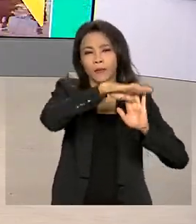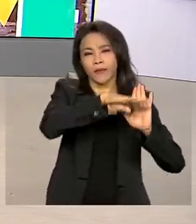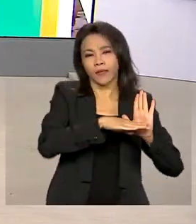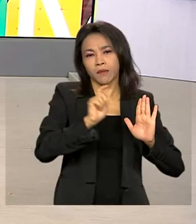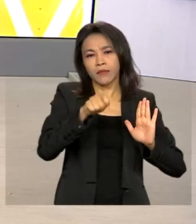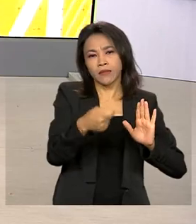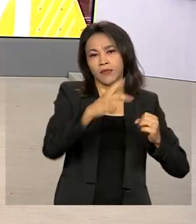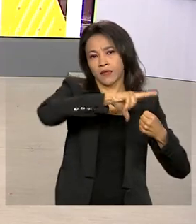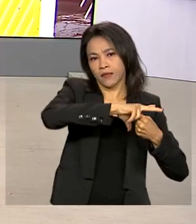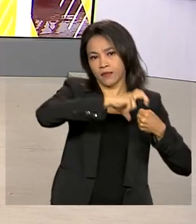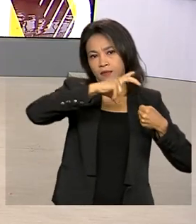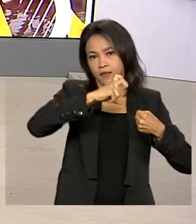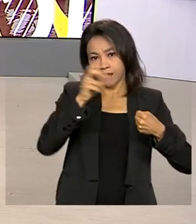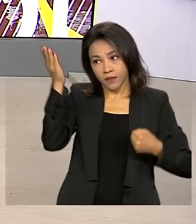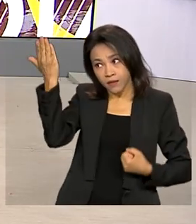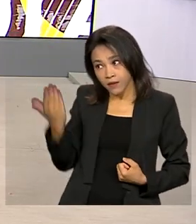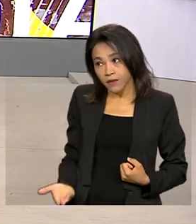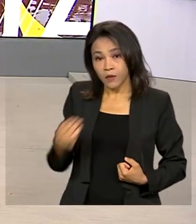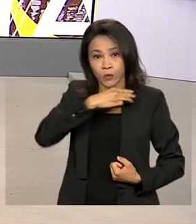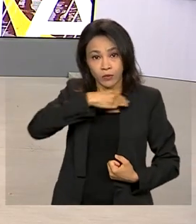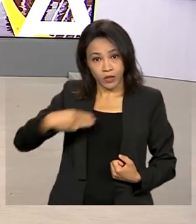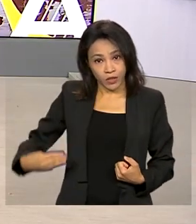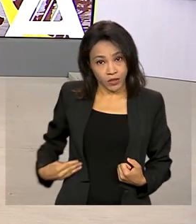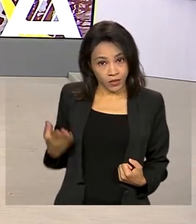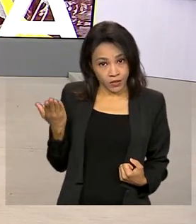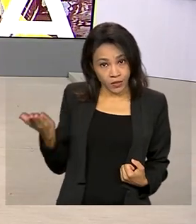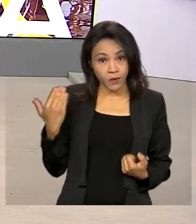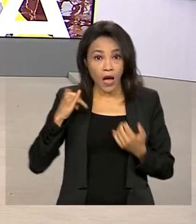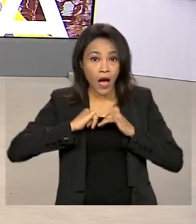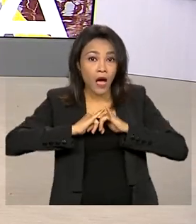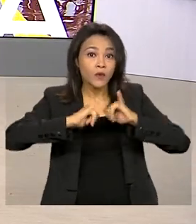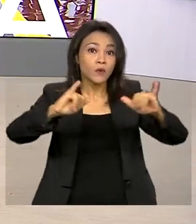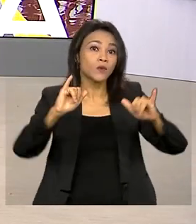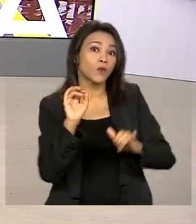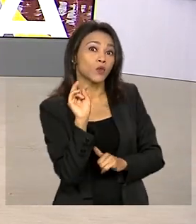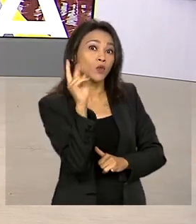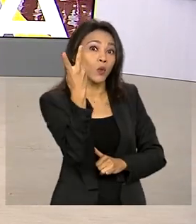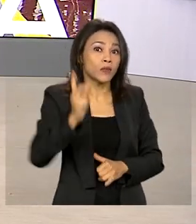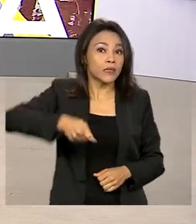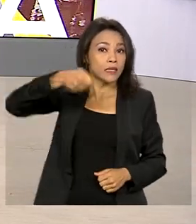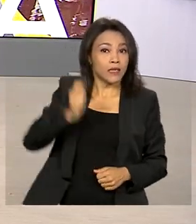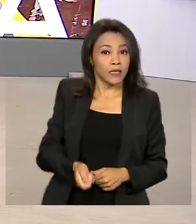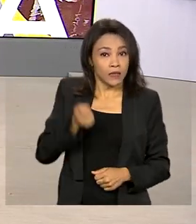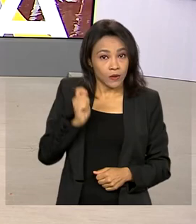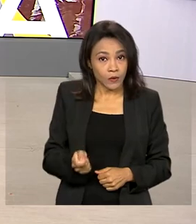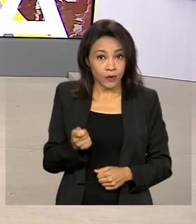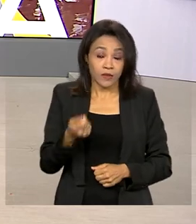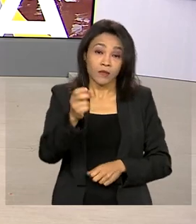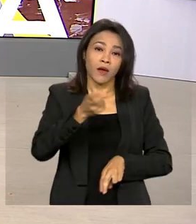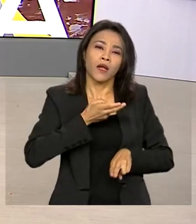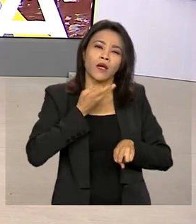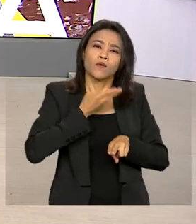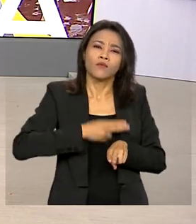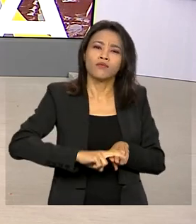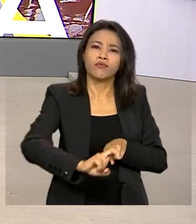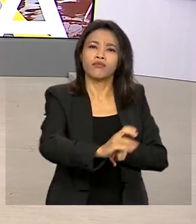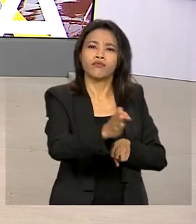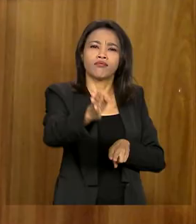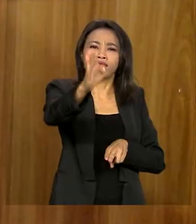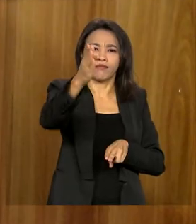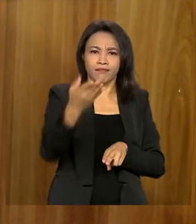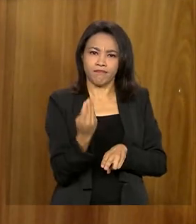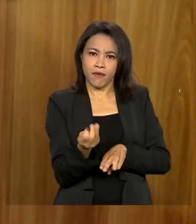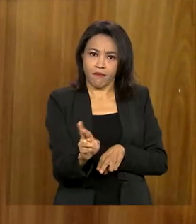ministro da Infraestrutura, Marcelo Sampaio, anunciou mais dois leilões para concessão de rodovias ainda este ano.